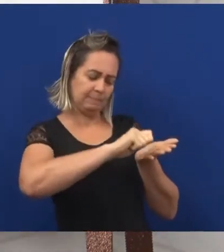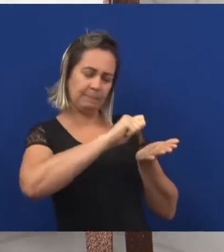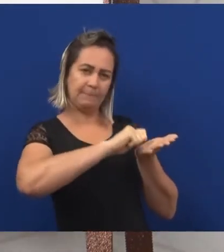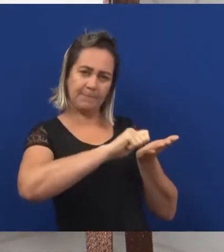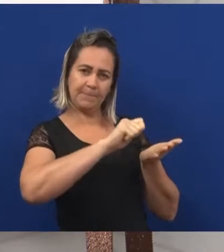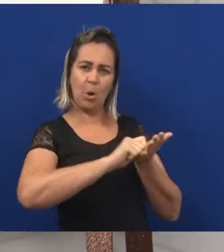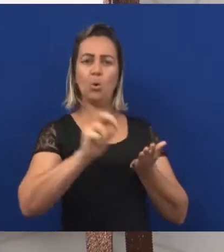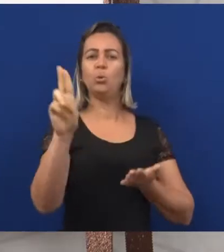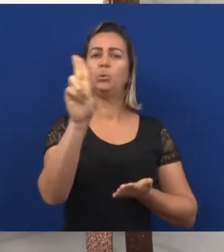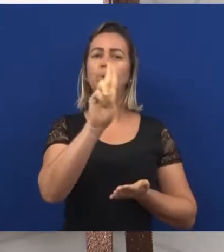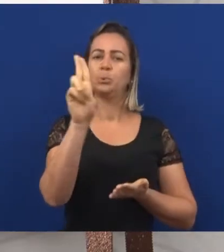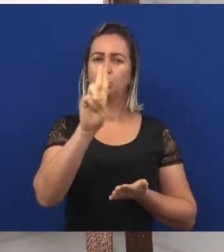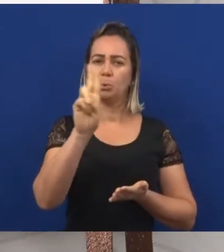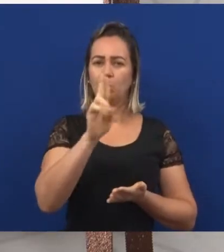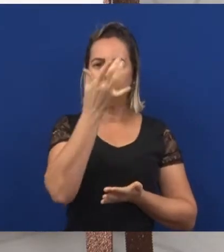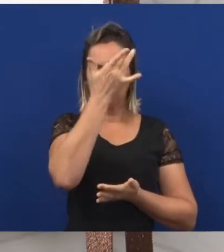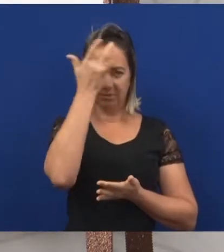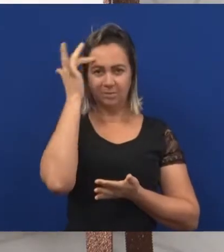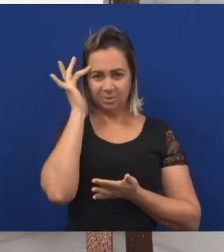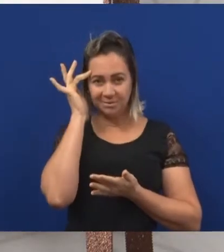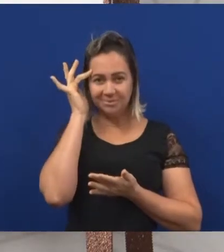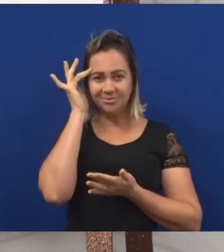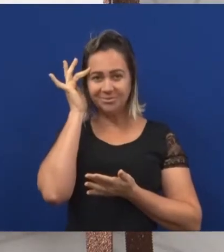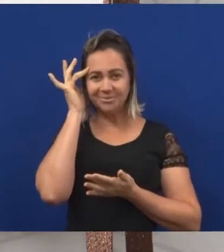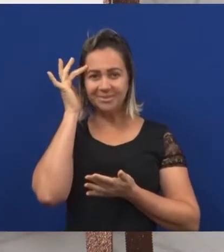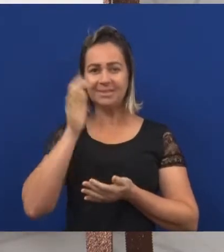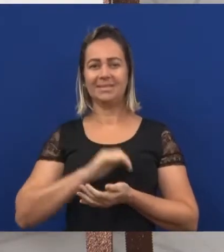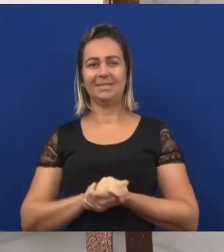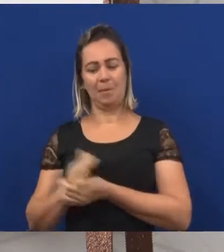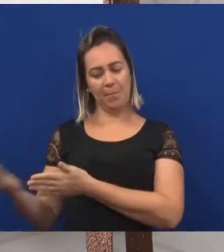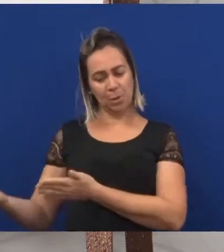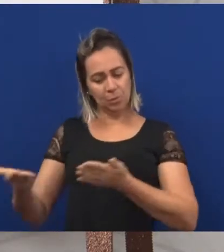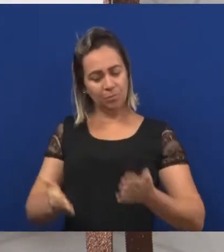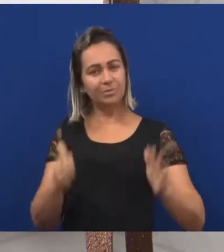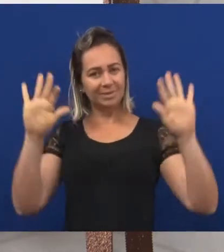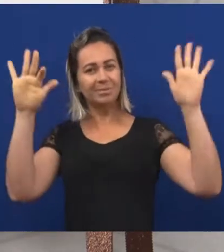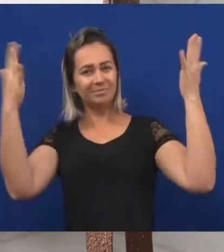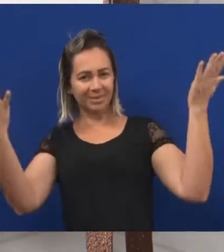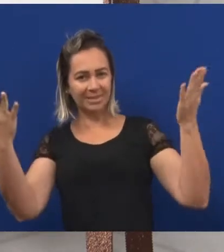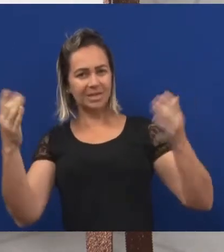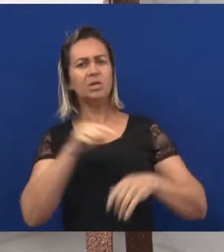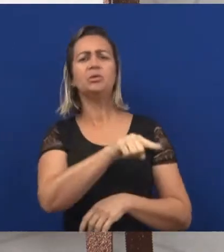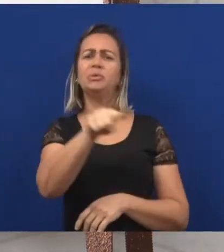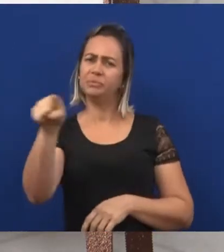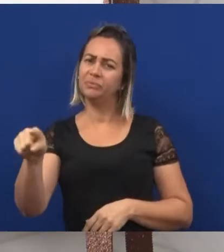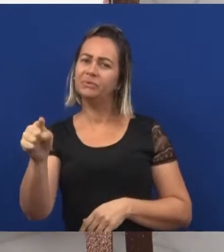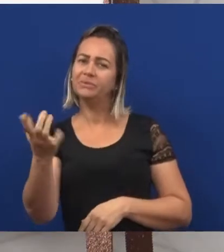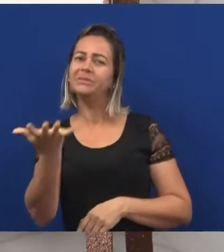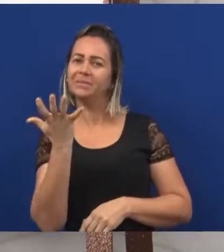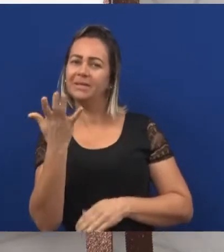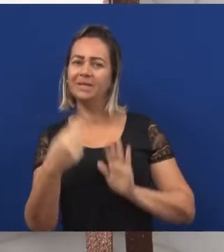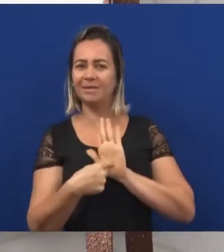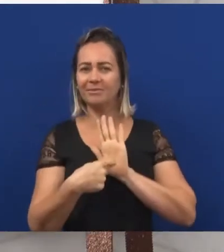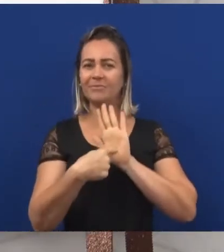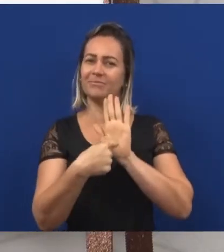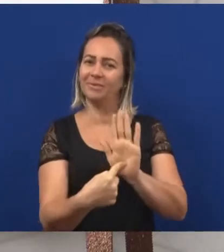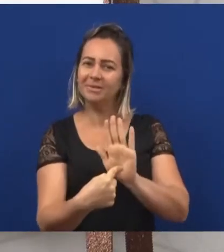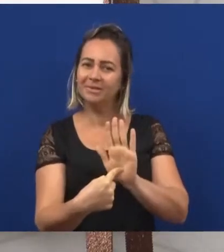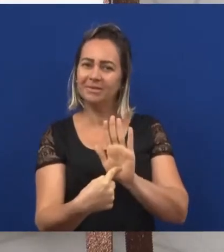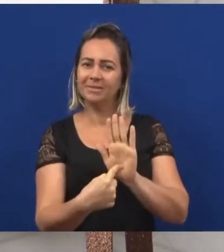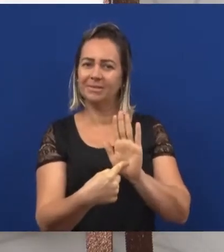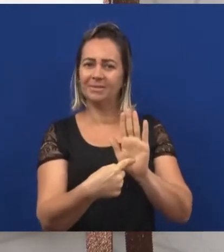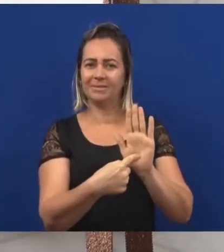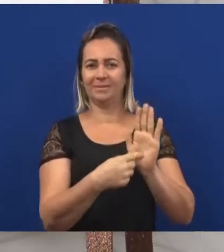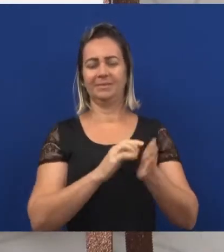chamaria para o seu aniversário. Vocês querem ver a lista de convidados do aniversário do Gabriel?